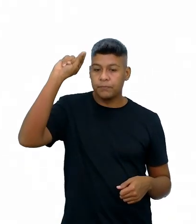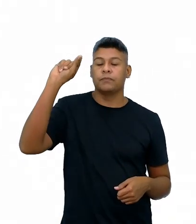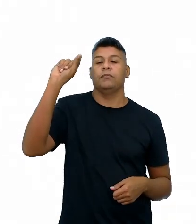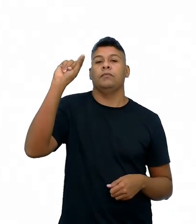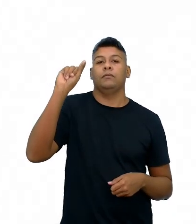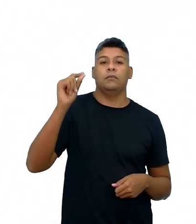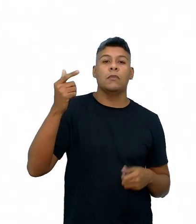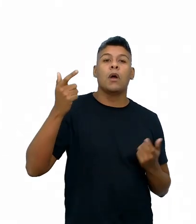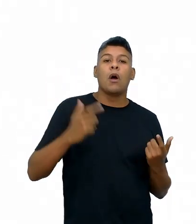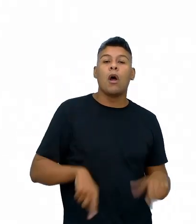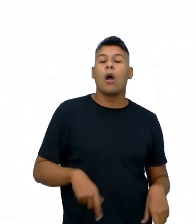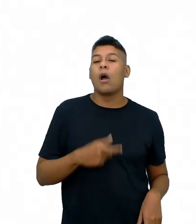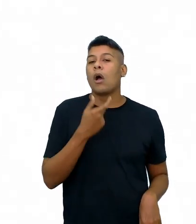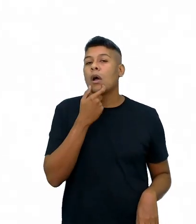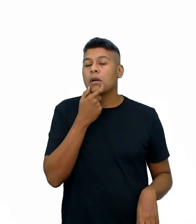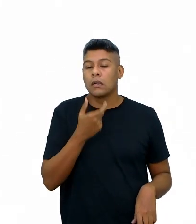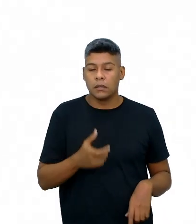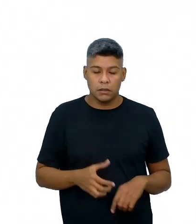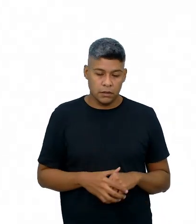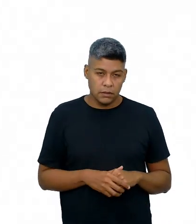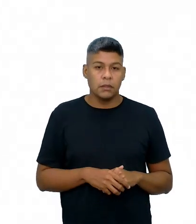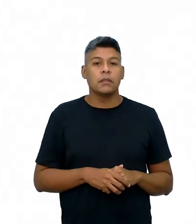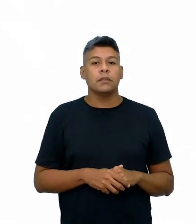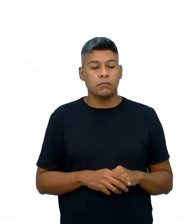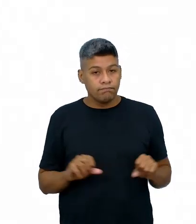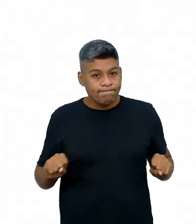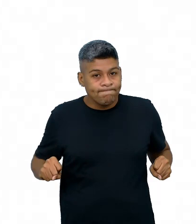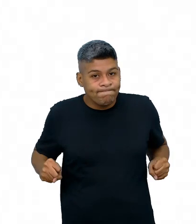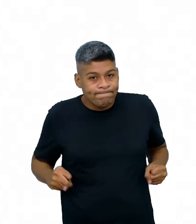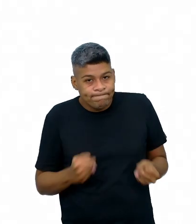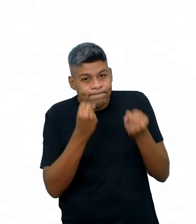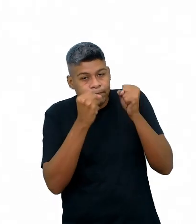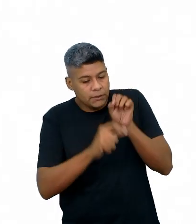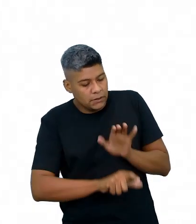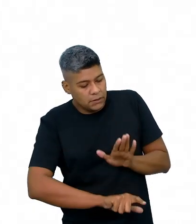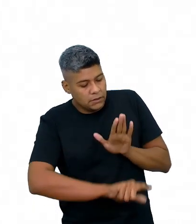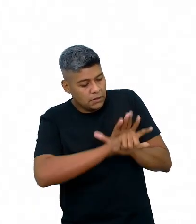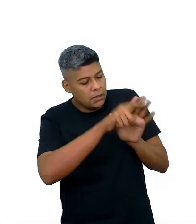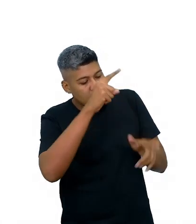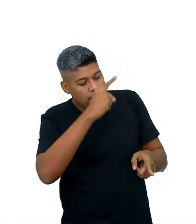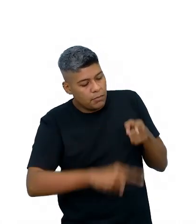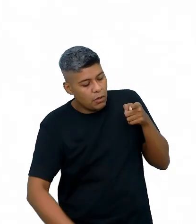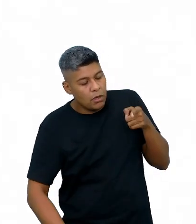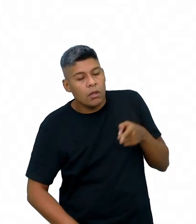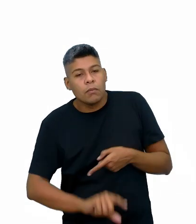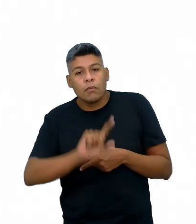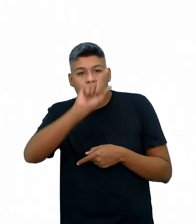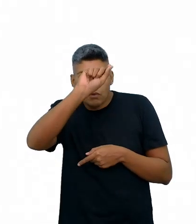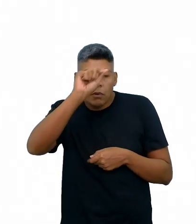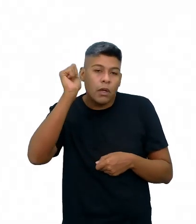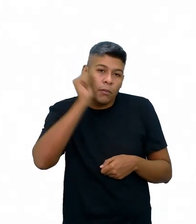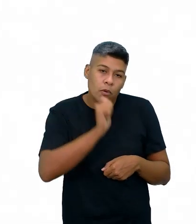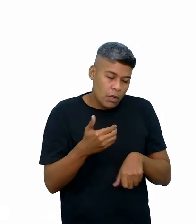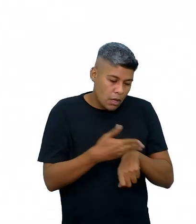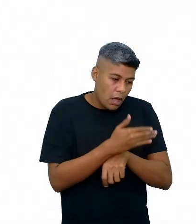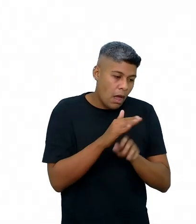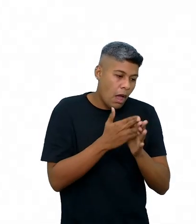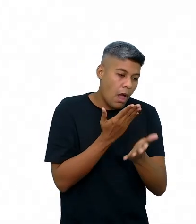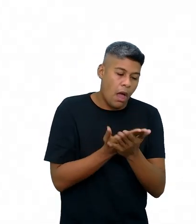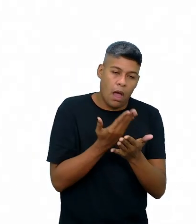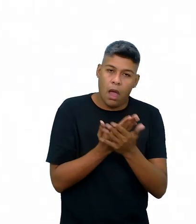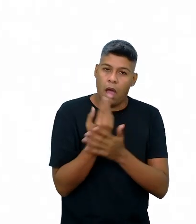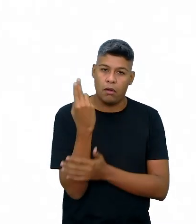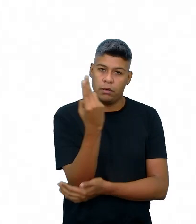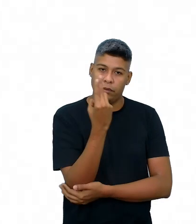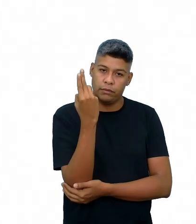refugiar-se no Reino Unido, porque ela enfrentou as leis daquele país que proíbe que as meninas frequentem as escolas. Então,